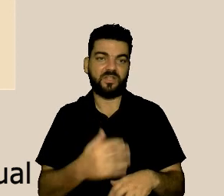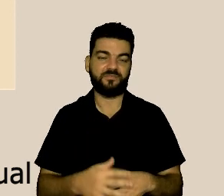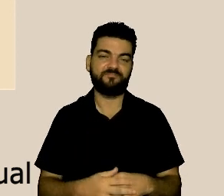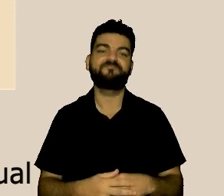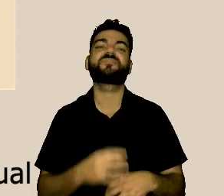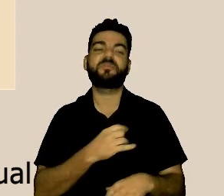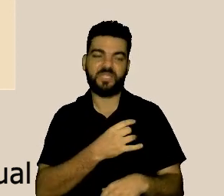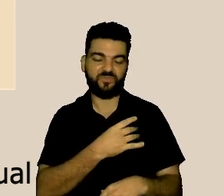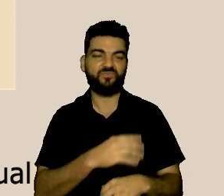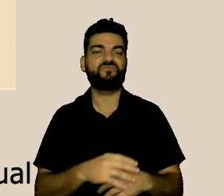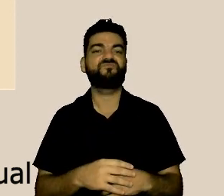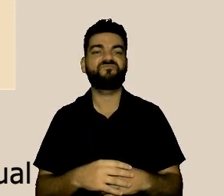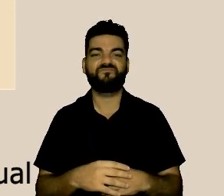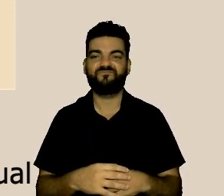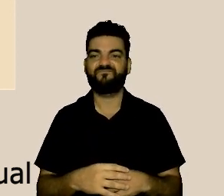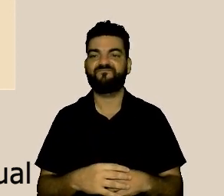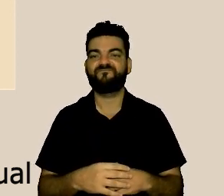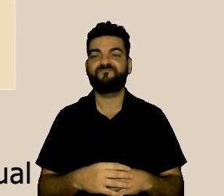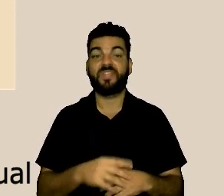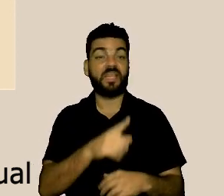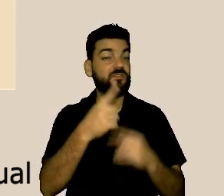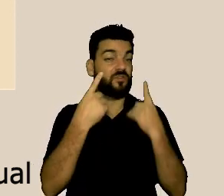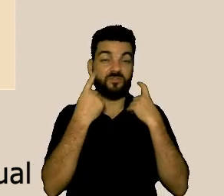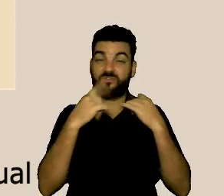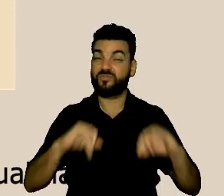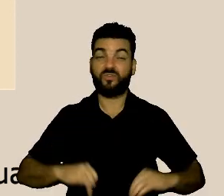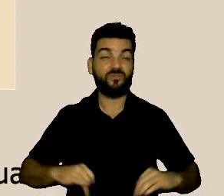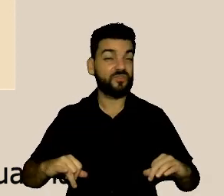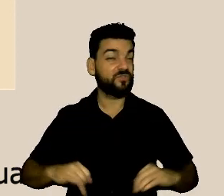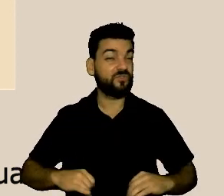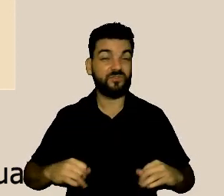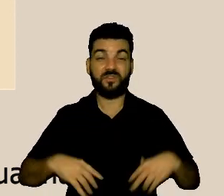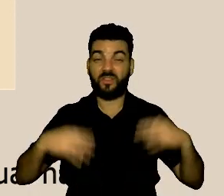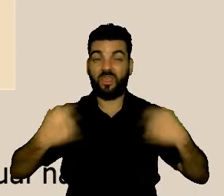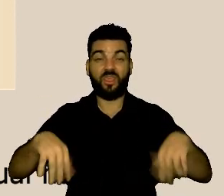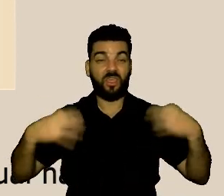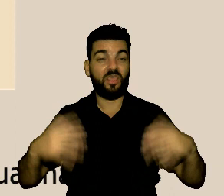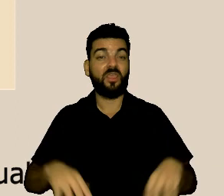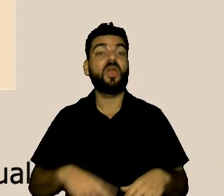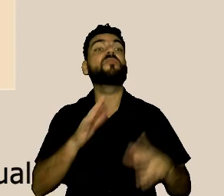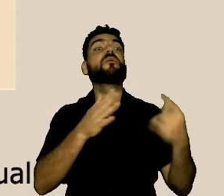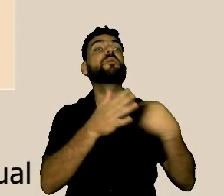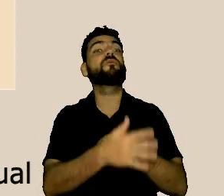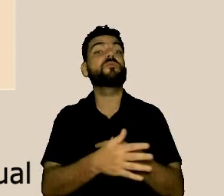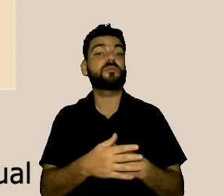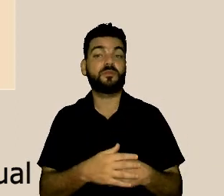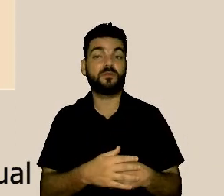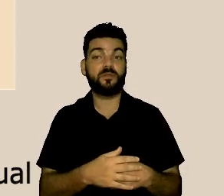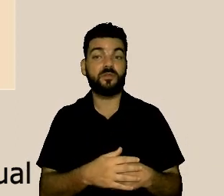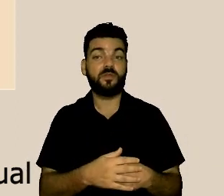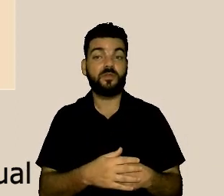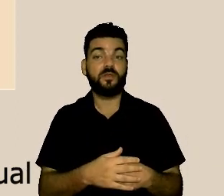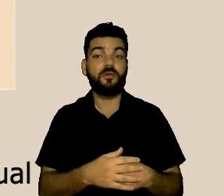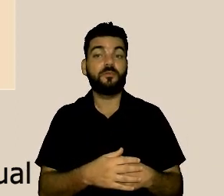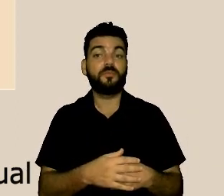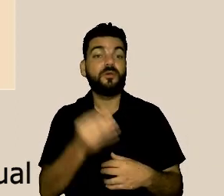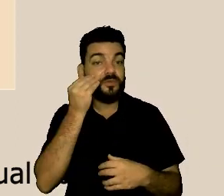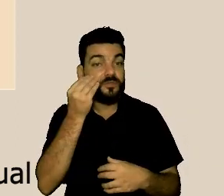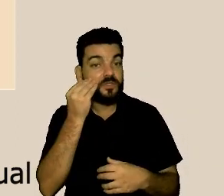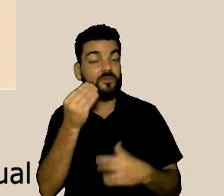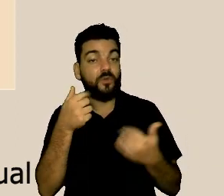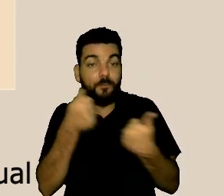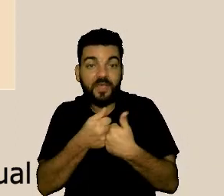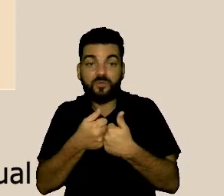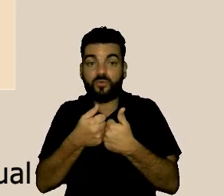um assédio. às vezes o sofrimento dela é tão grande que ela pergunta assim, porque a gente fica no prédio da administração.